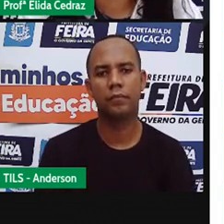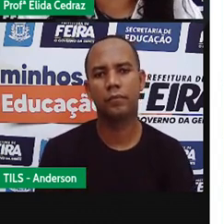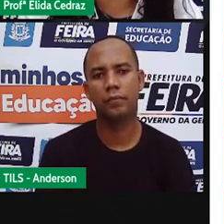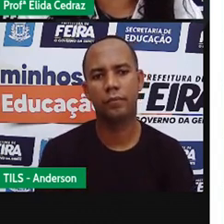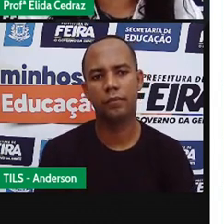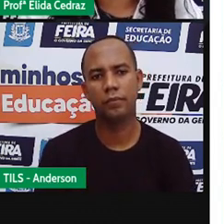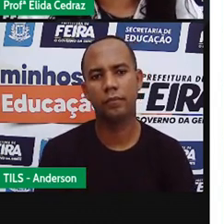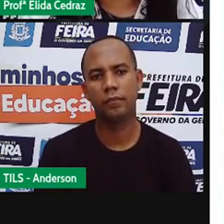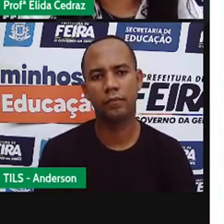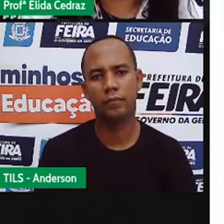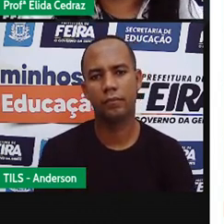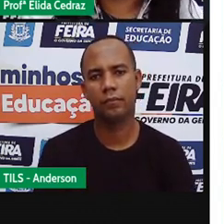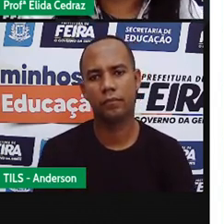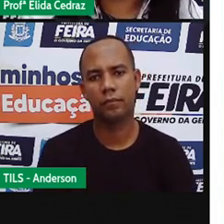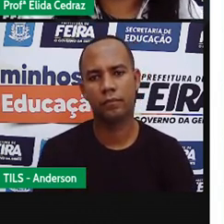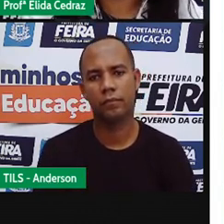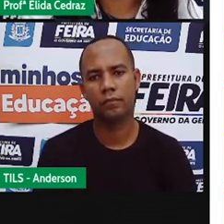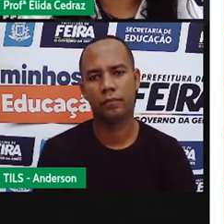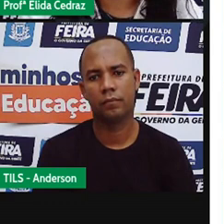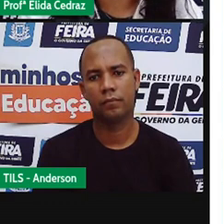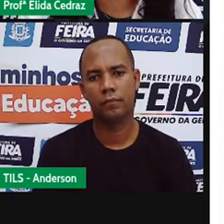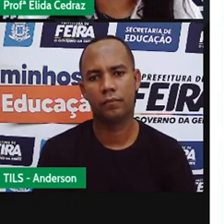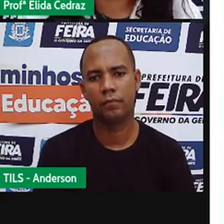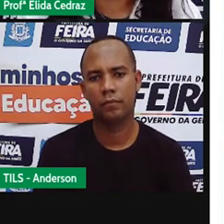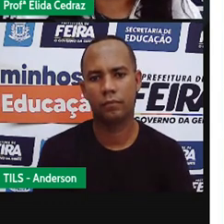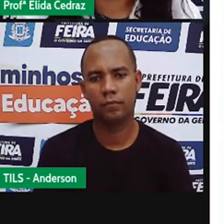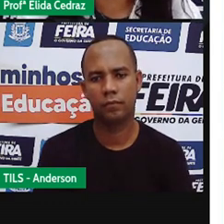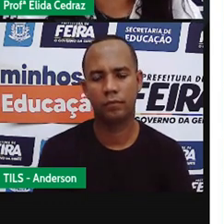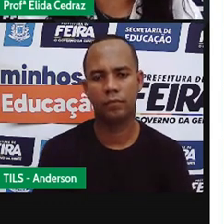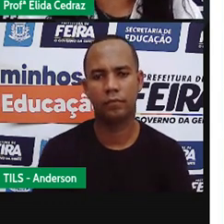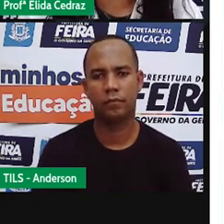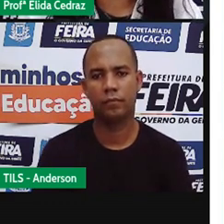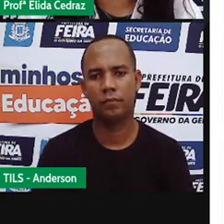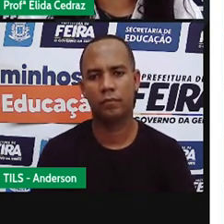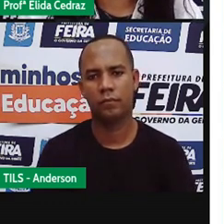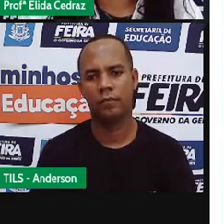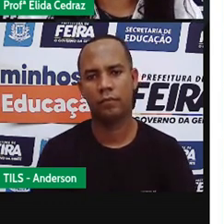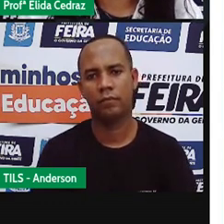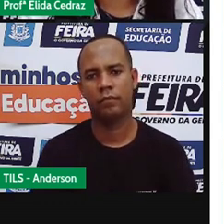enfrenta, cobra, proibido.